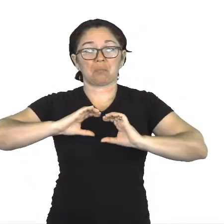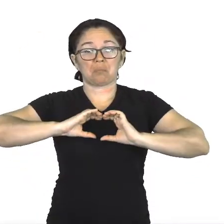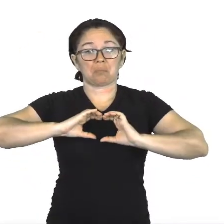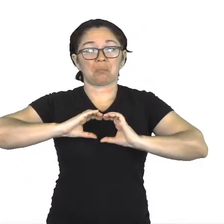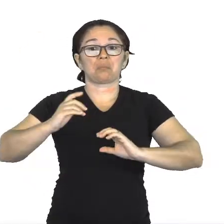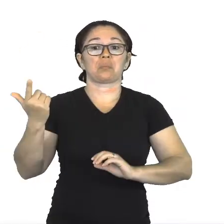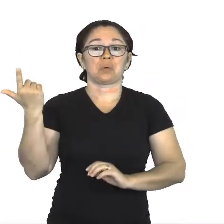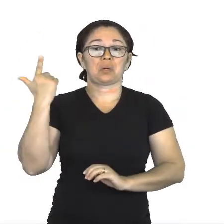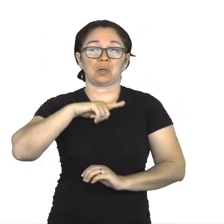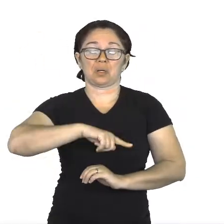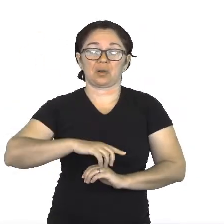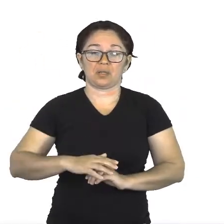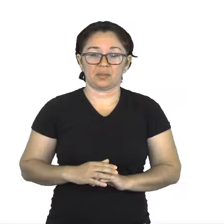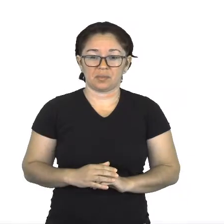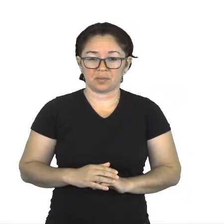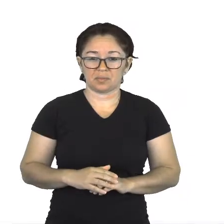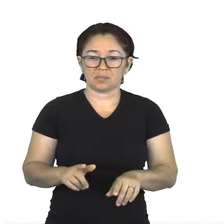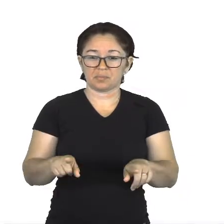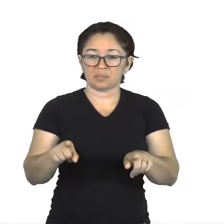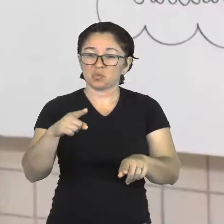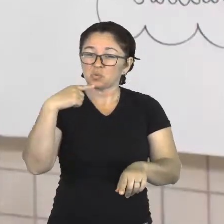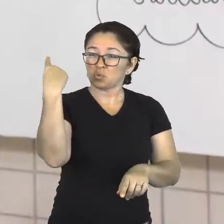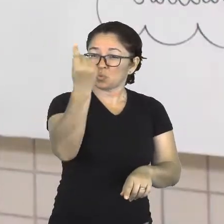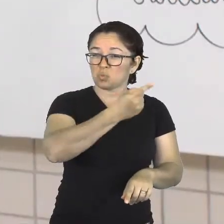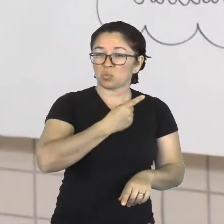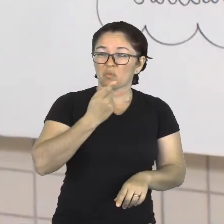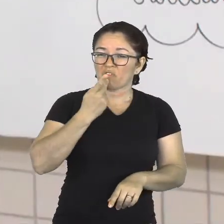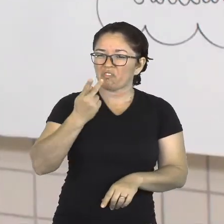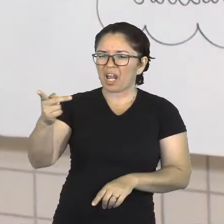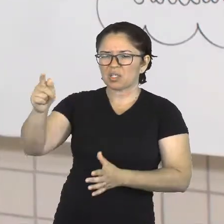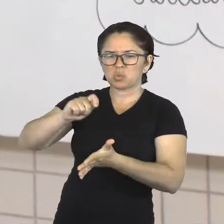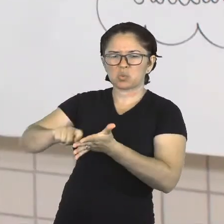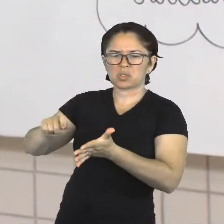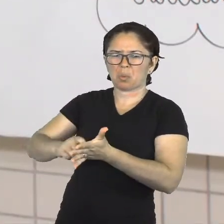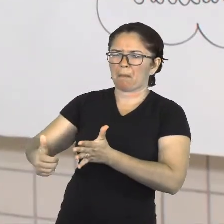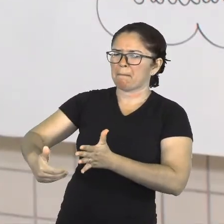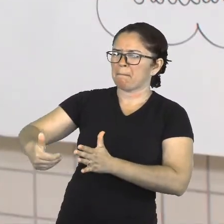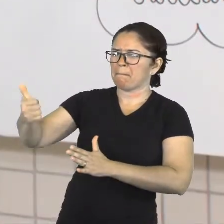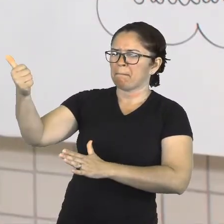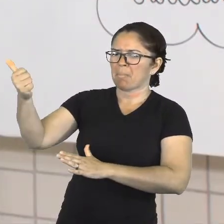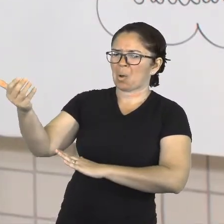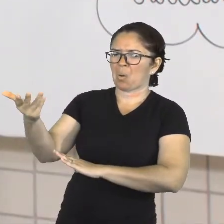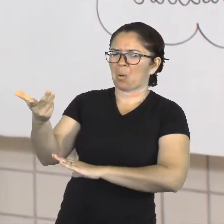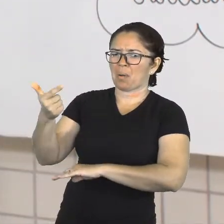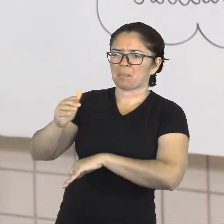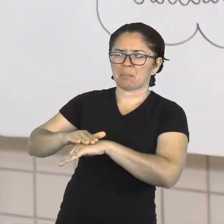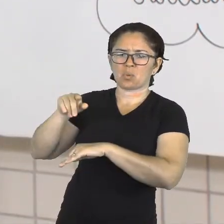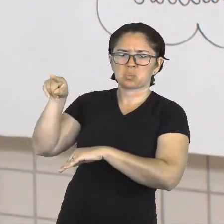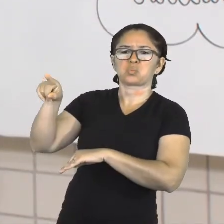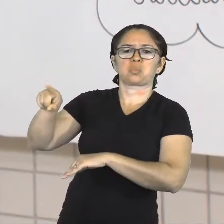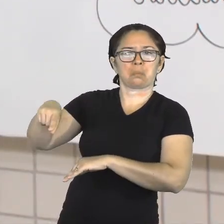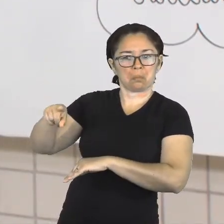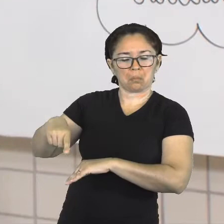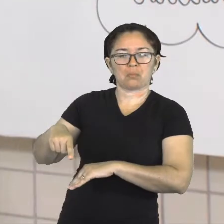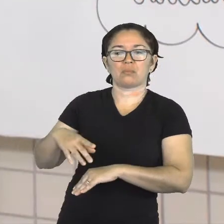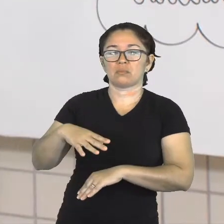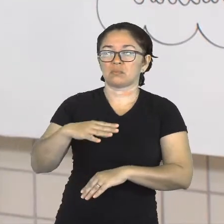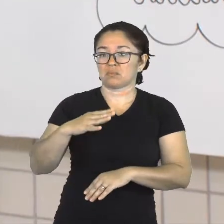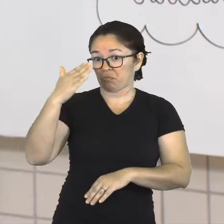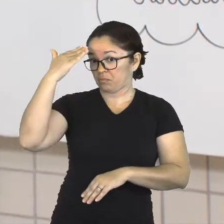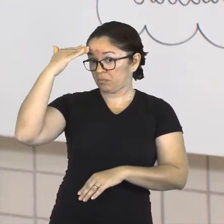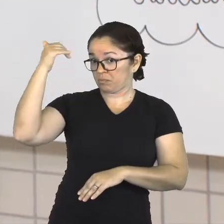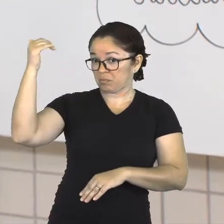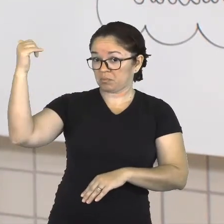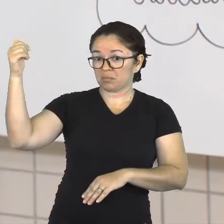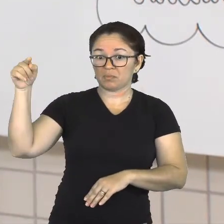título de fenômeno literário. Então quando esse livro surgiu, ele foi um fenômeno, foi um livro que vendeu muito e deu